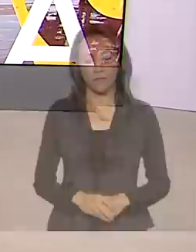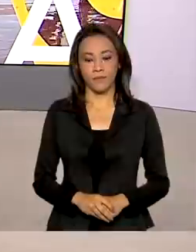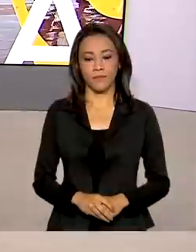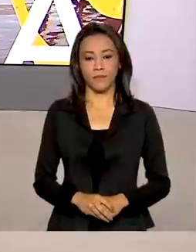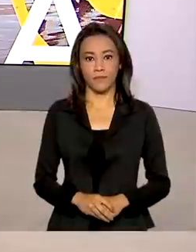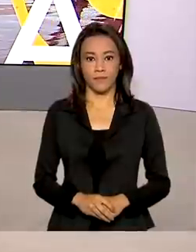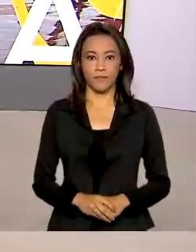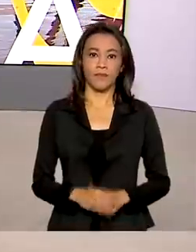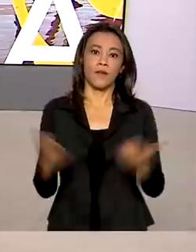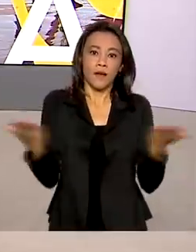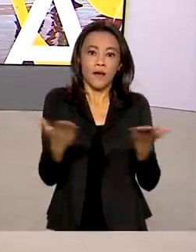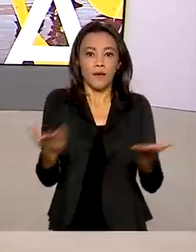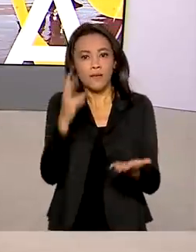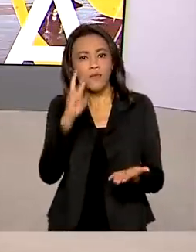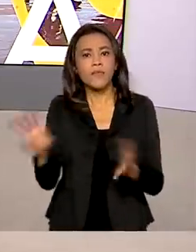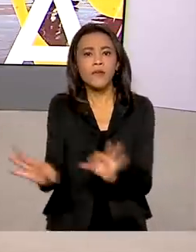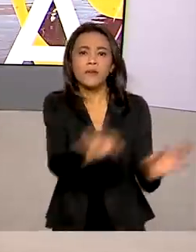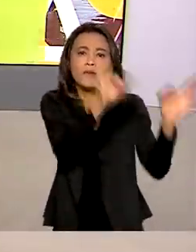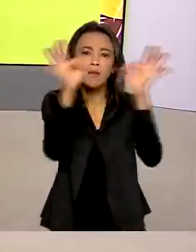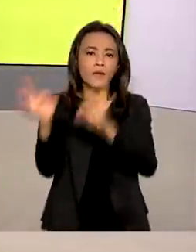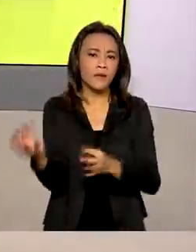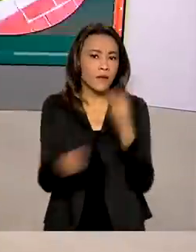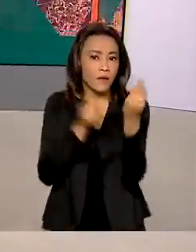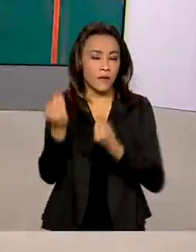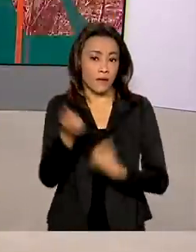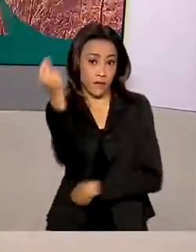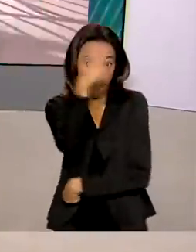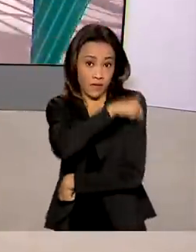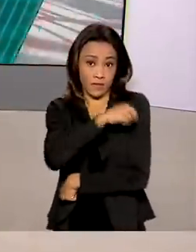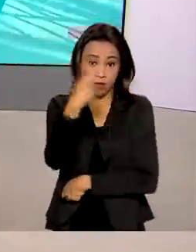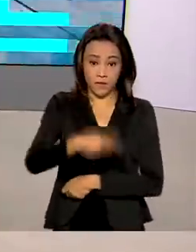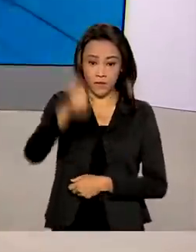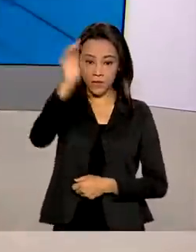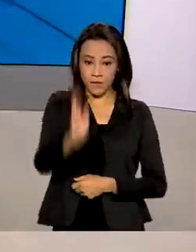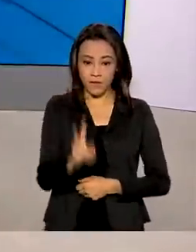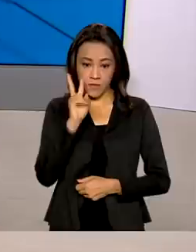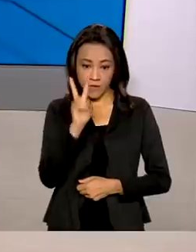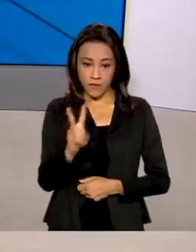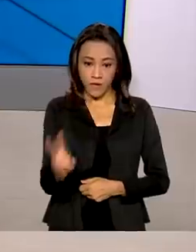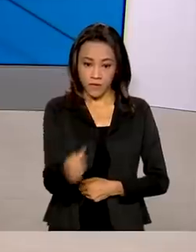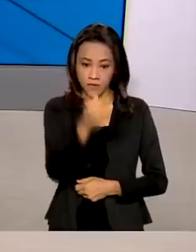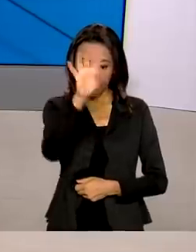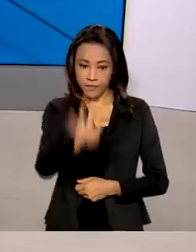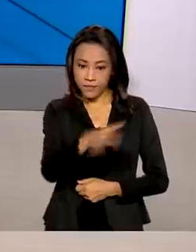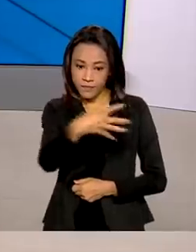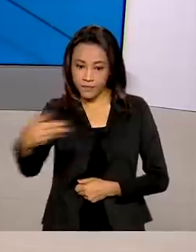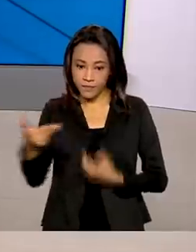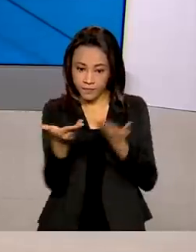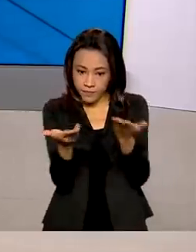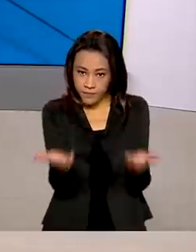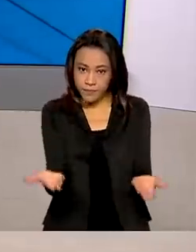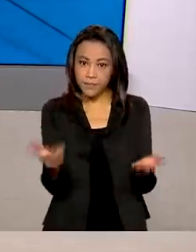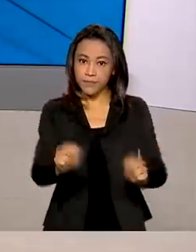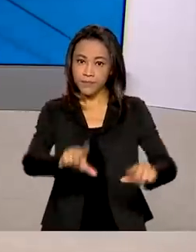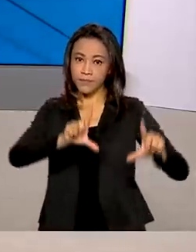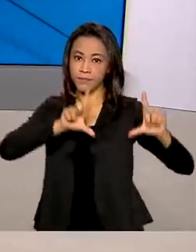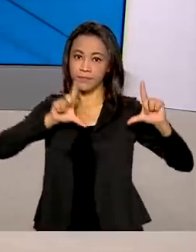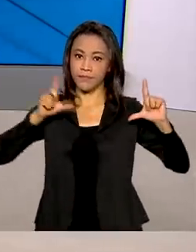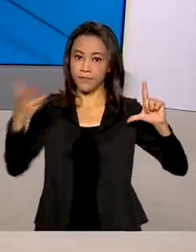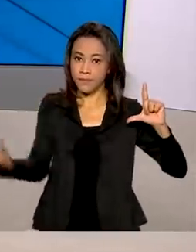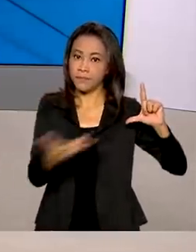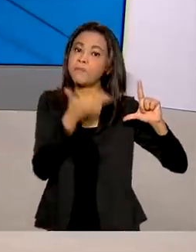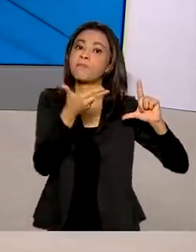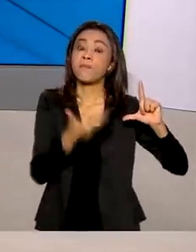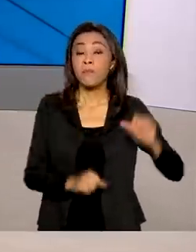Agora a gente confere como está a vacinação contra a Covid-19 no país. Você acompanha comigo aqui os números no nosso telão. O